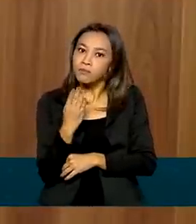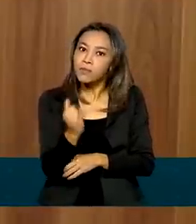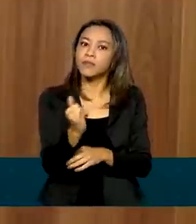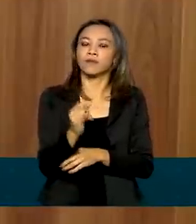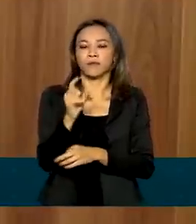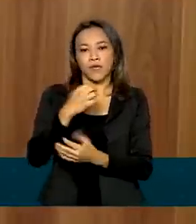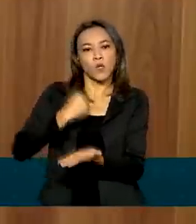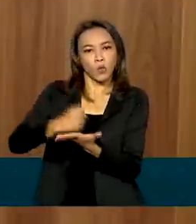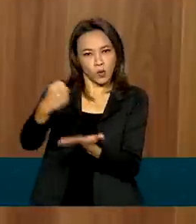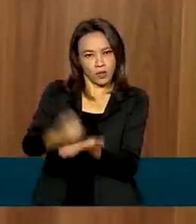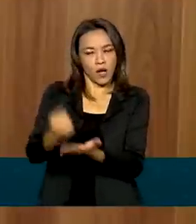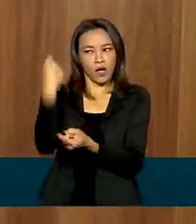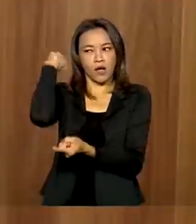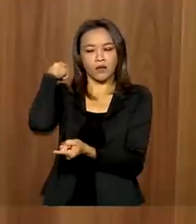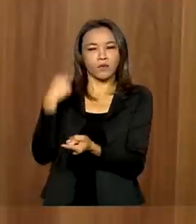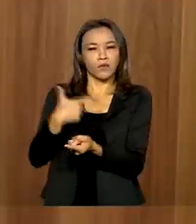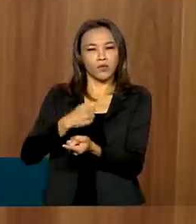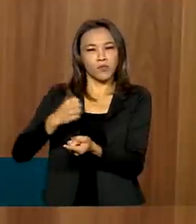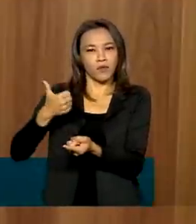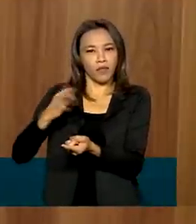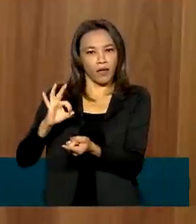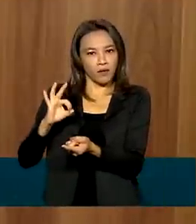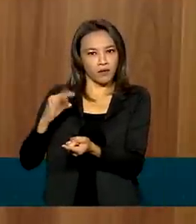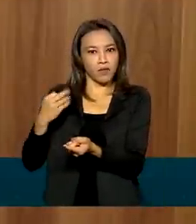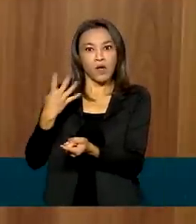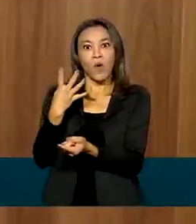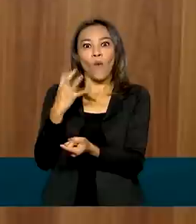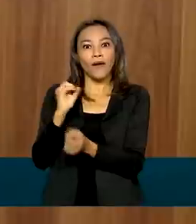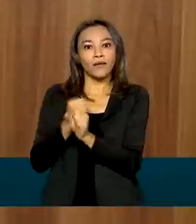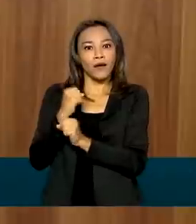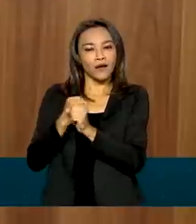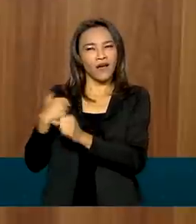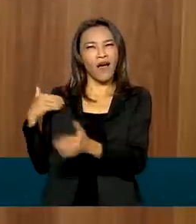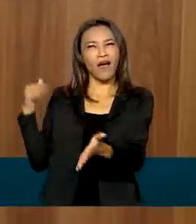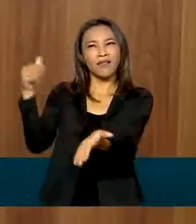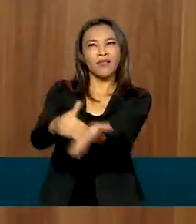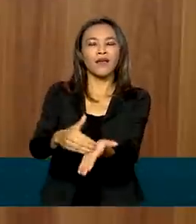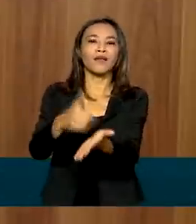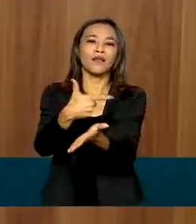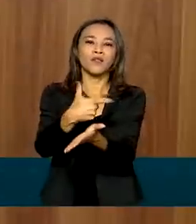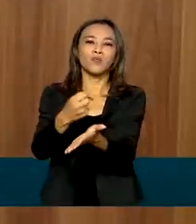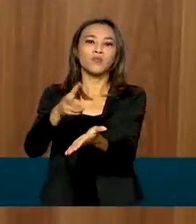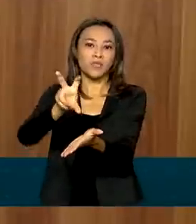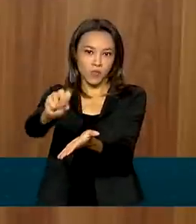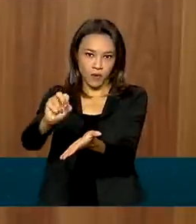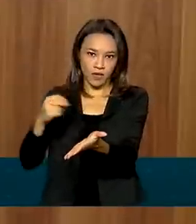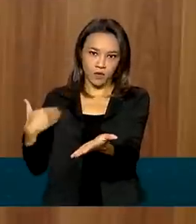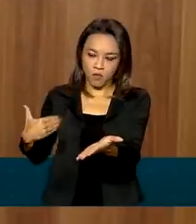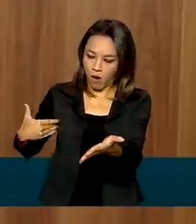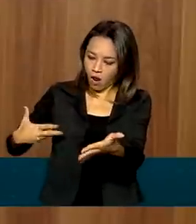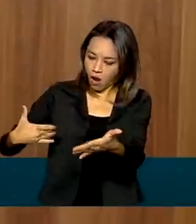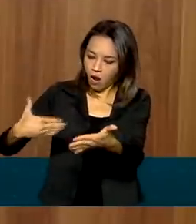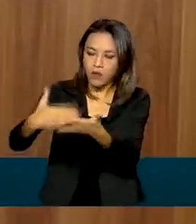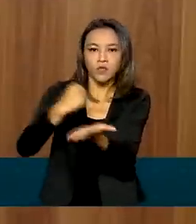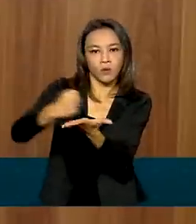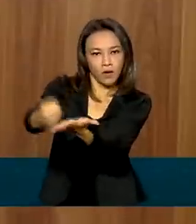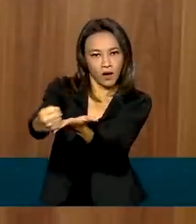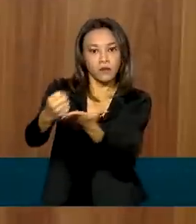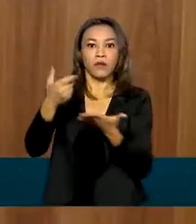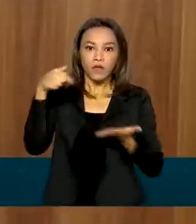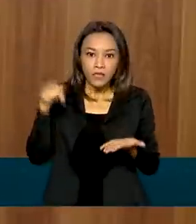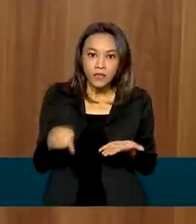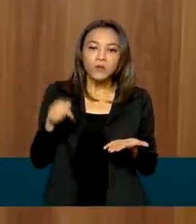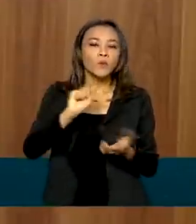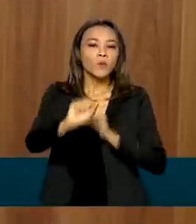começaram em 2010, têm 40 anos e vão até 2050. Isso significa investimento em